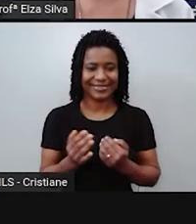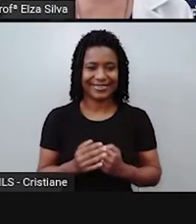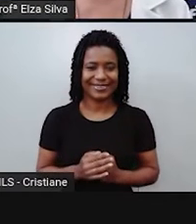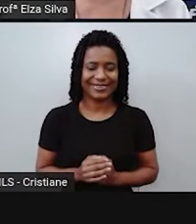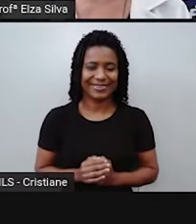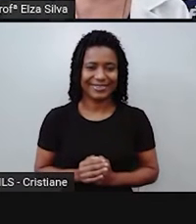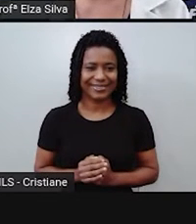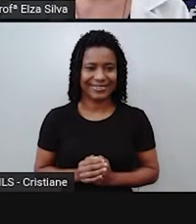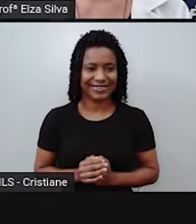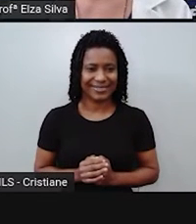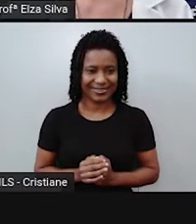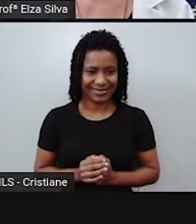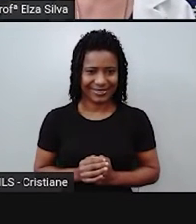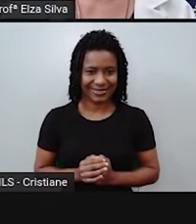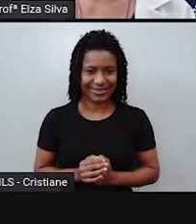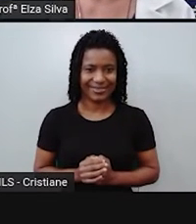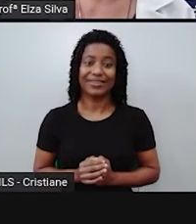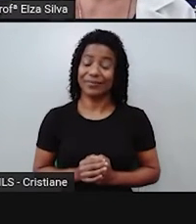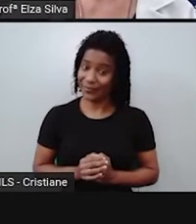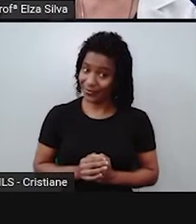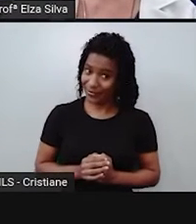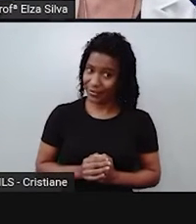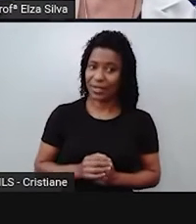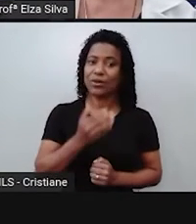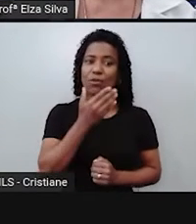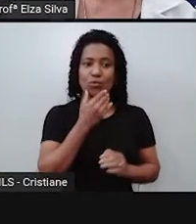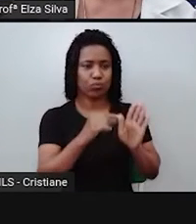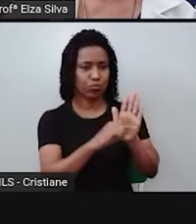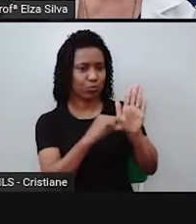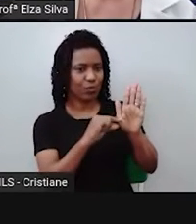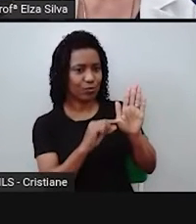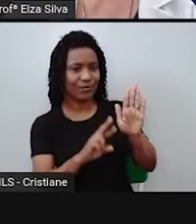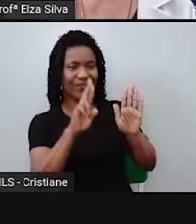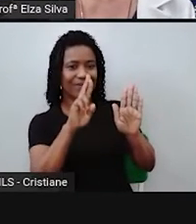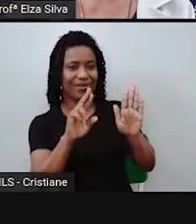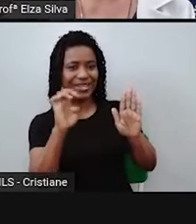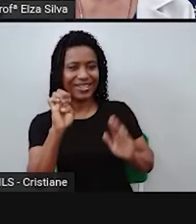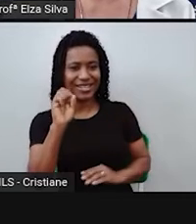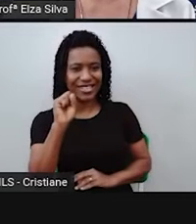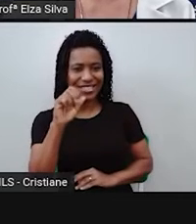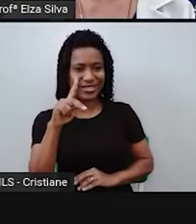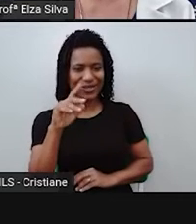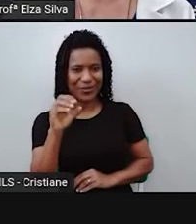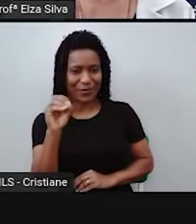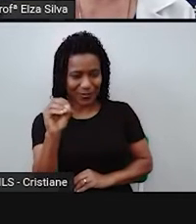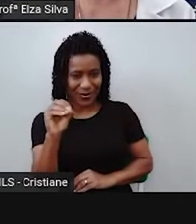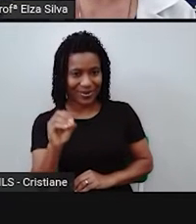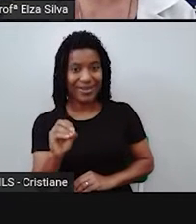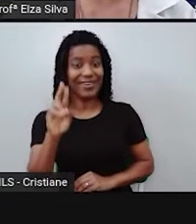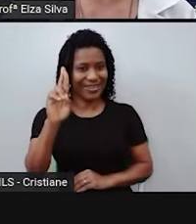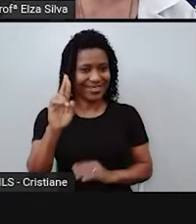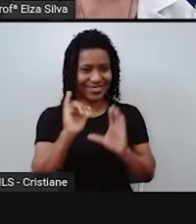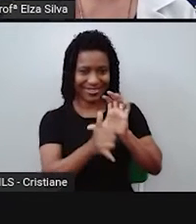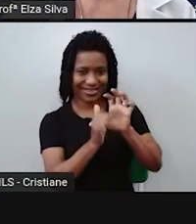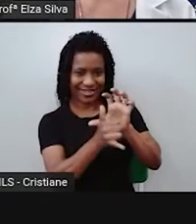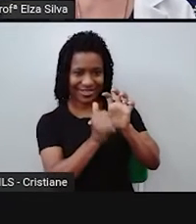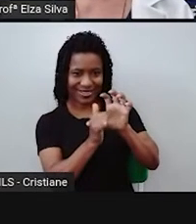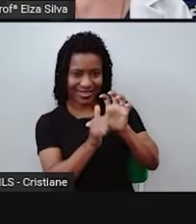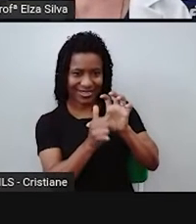BC. Esopo, o autor da fábula, viveu em aproximadamente